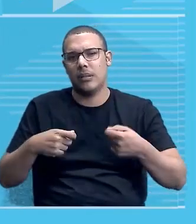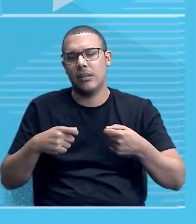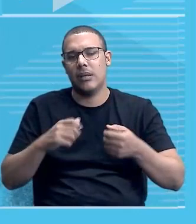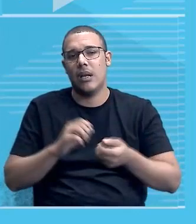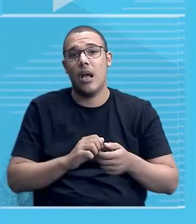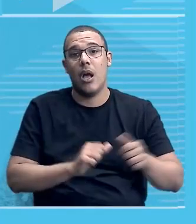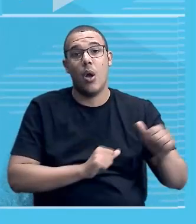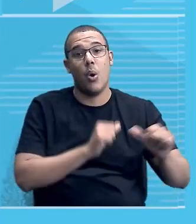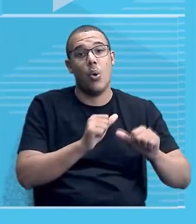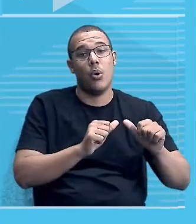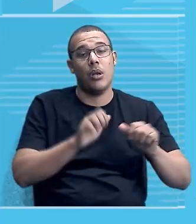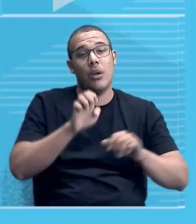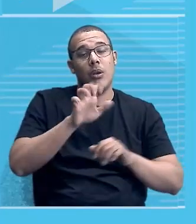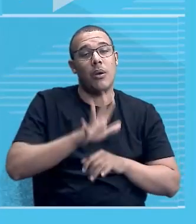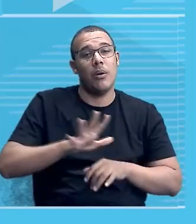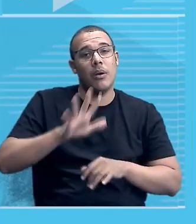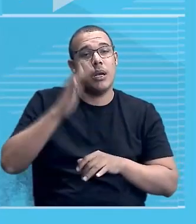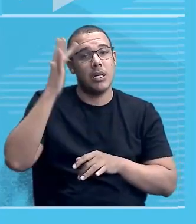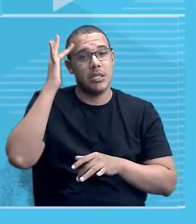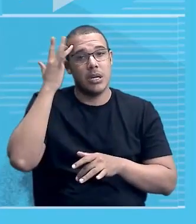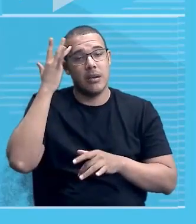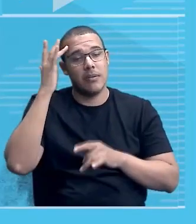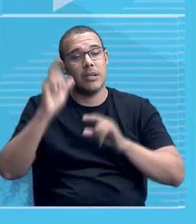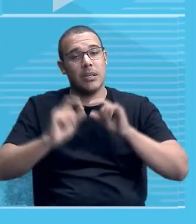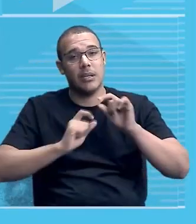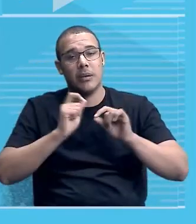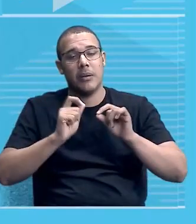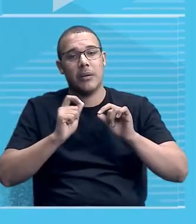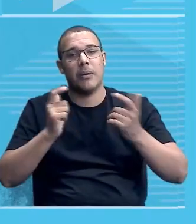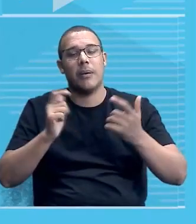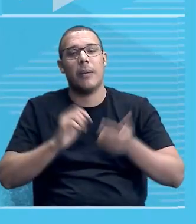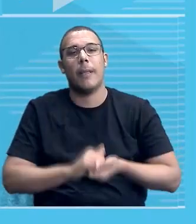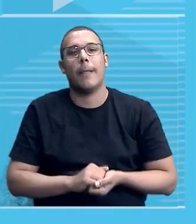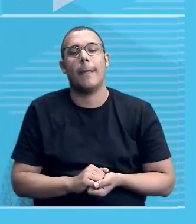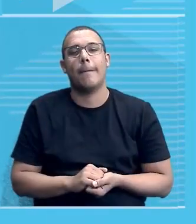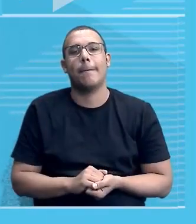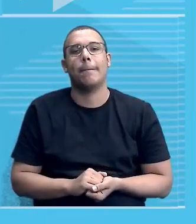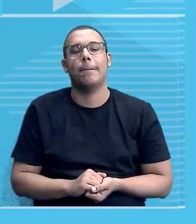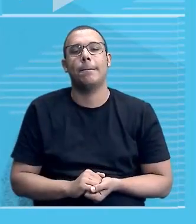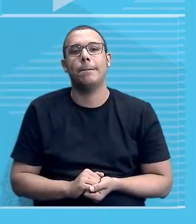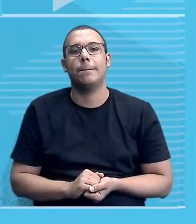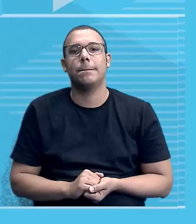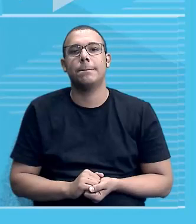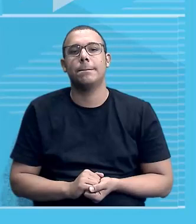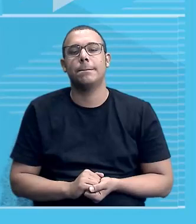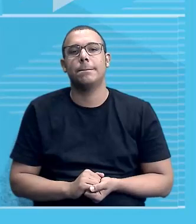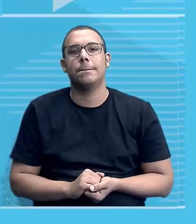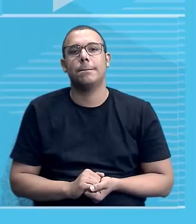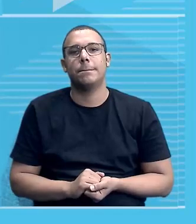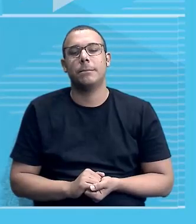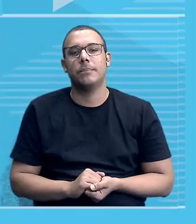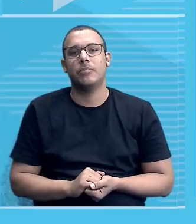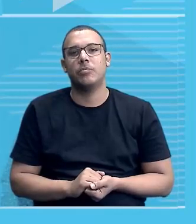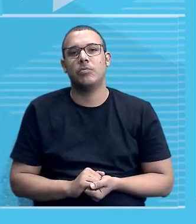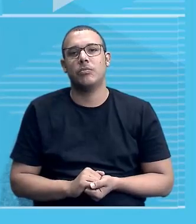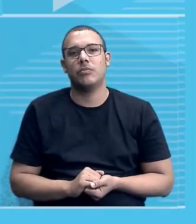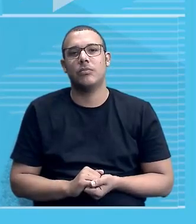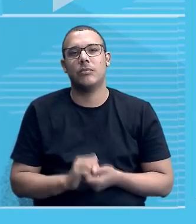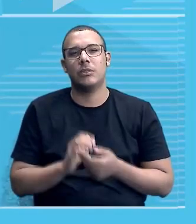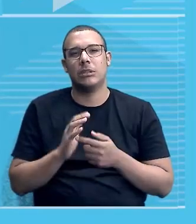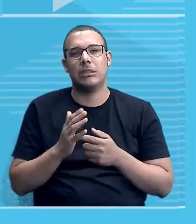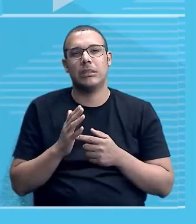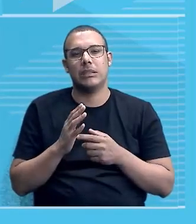dos europeus, que tinham aquela tese, né, é, é, aquela tese de, é, trazerem a